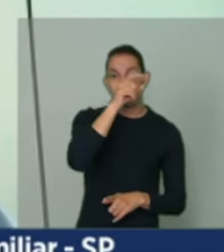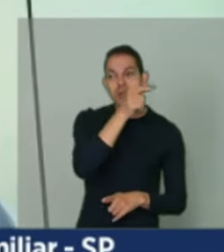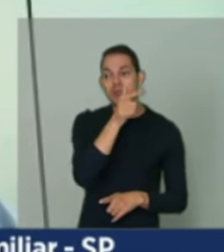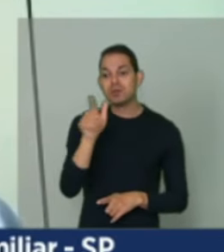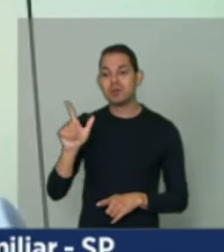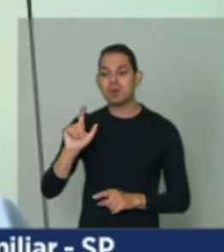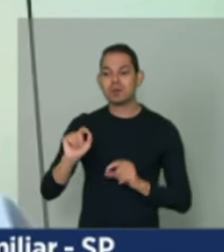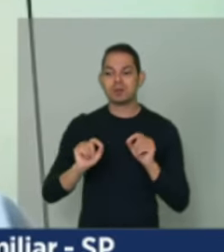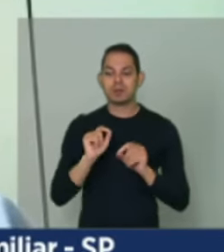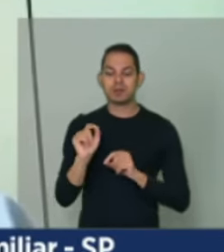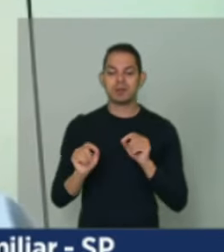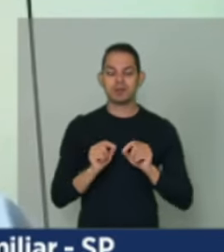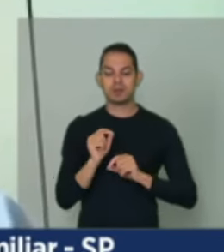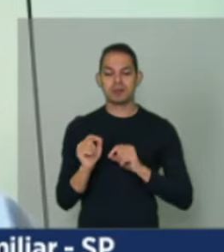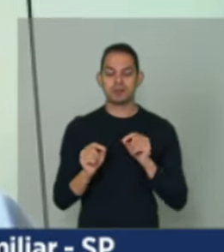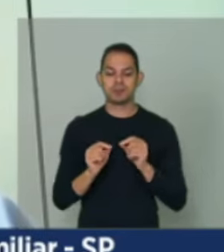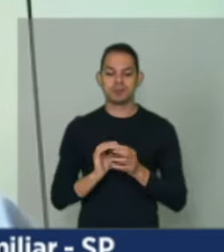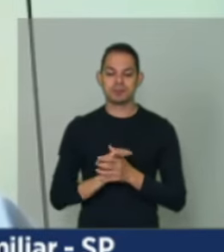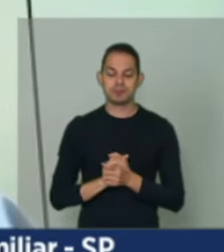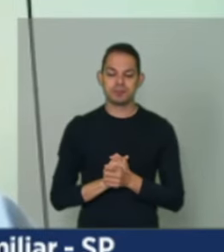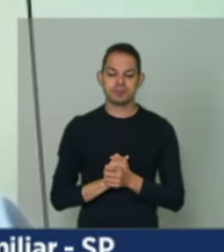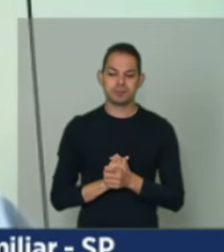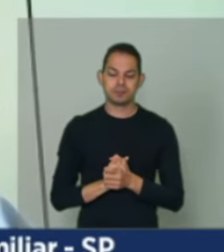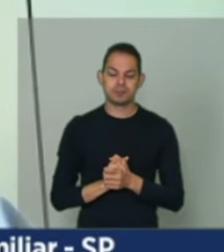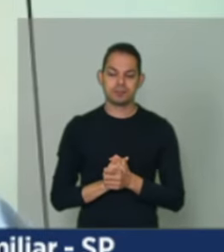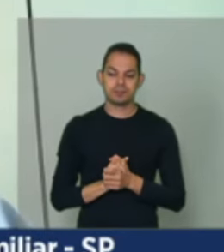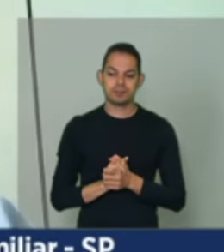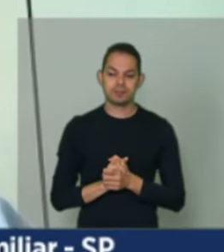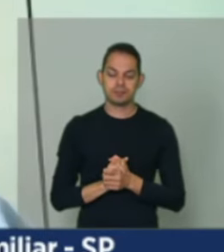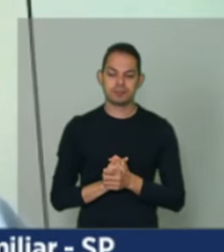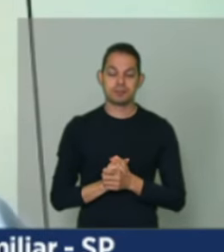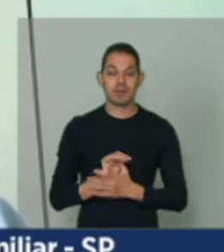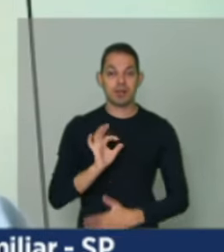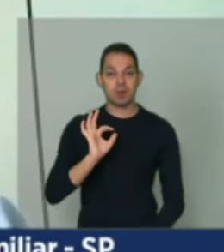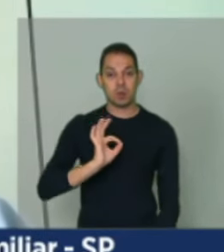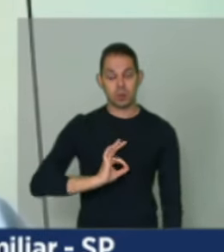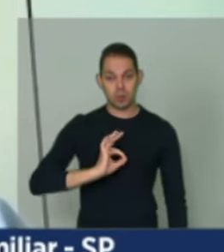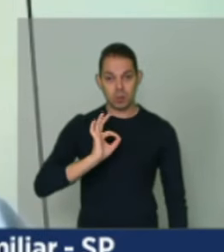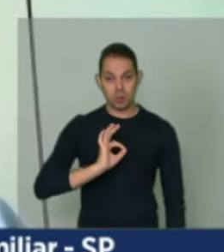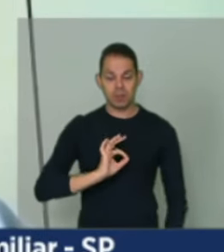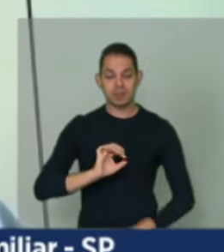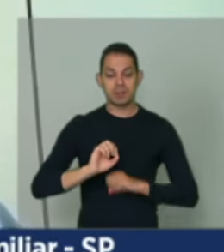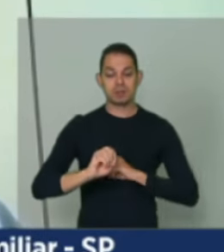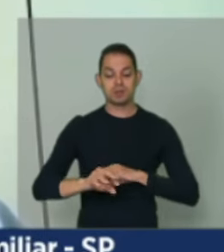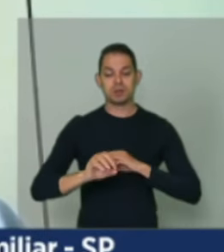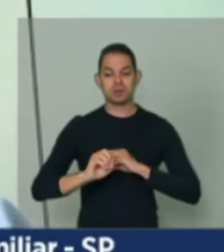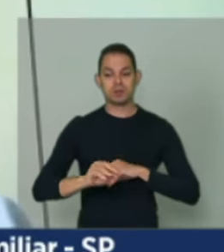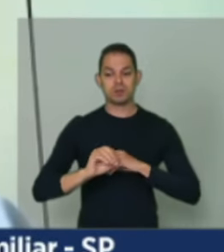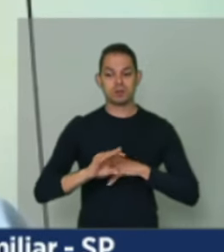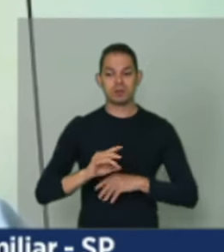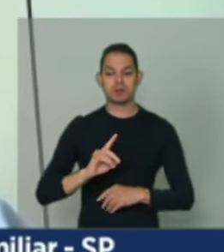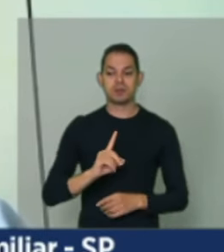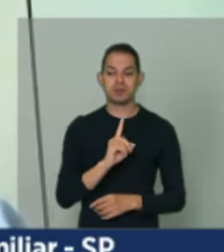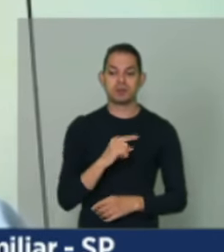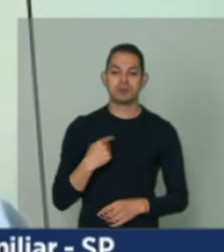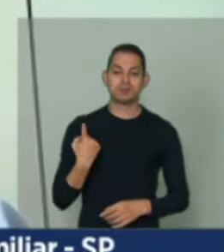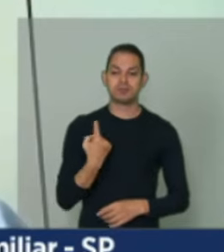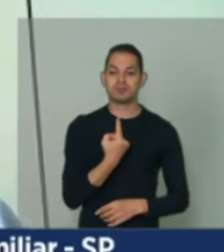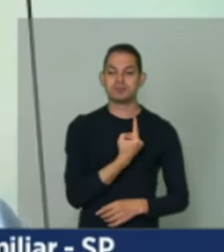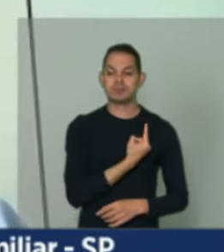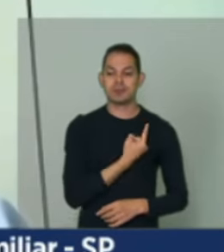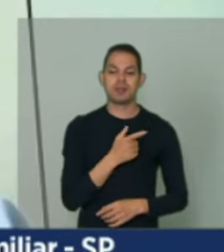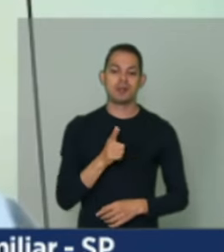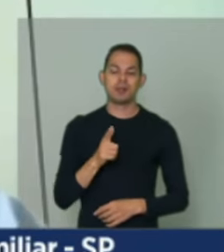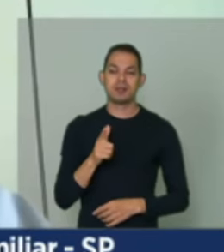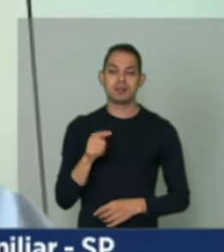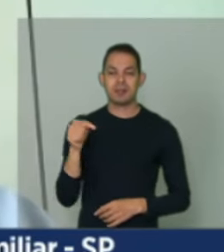abaixo também o índice de educação que nós temos no campo.